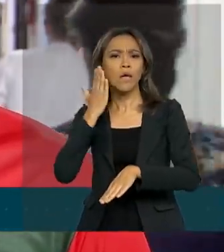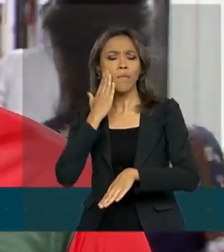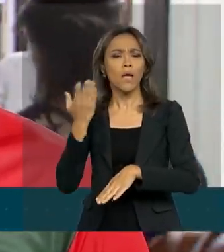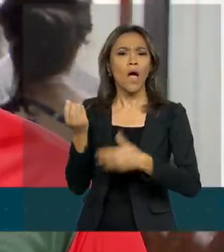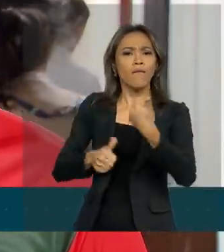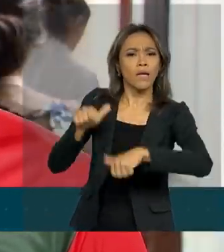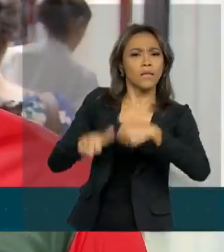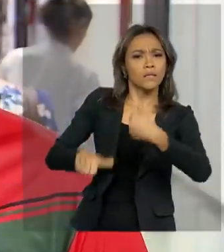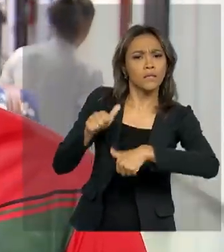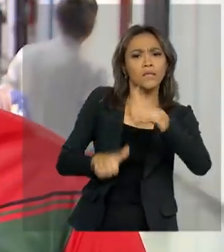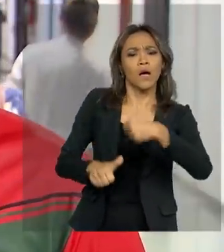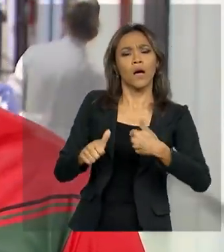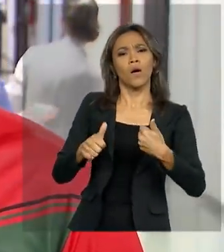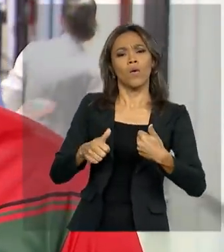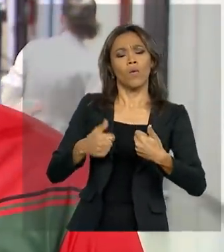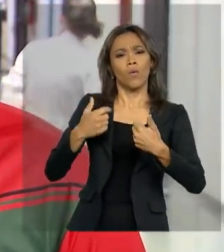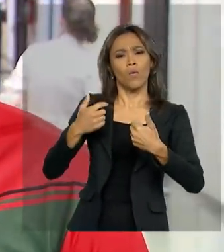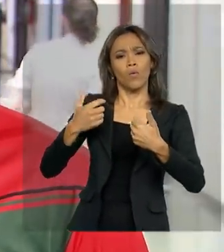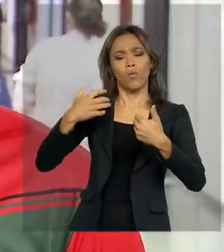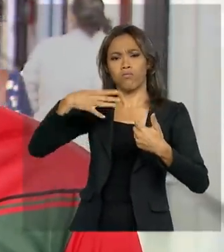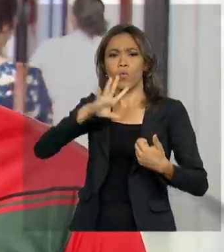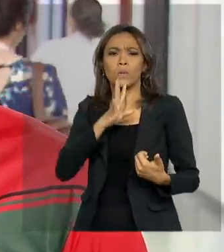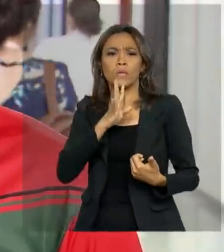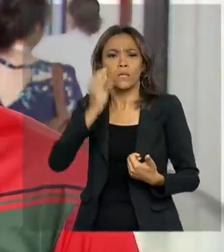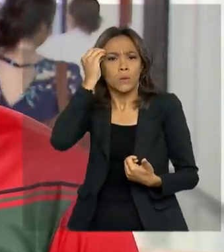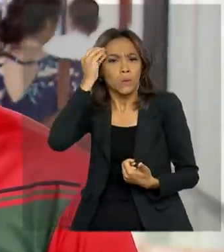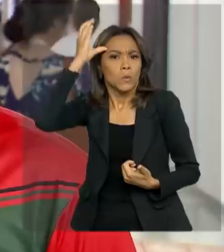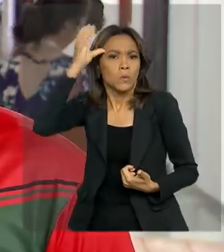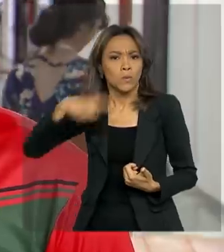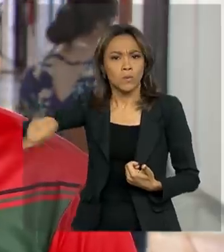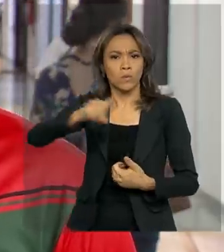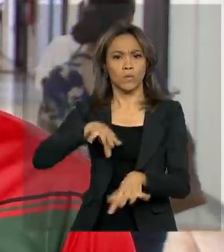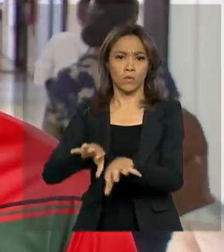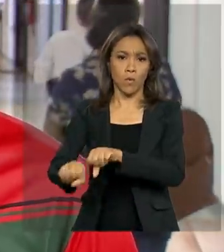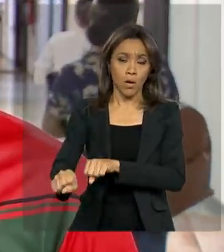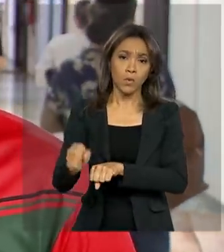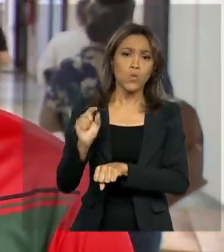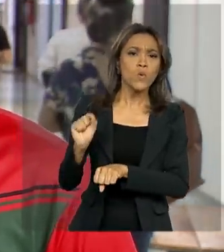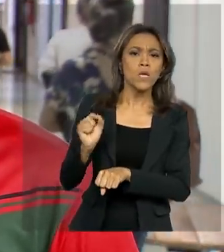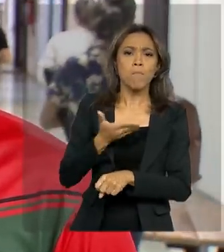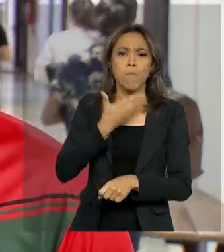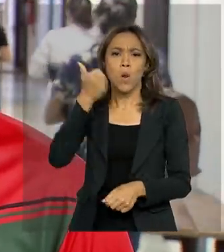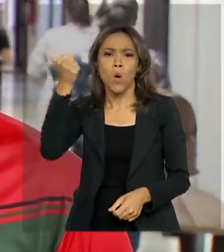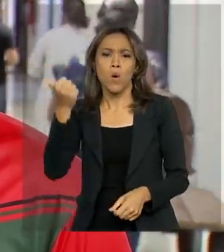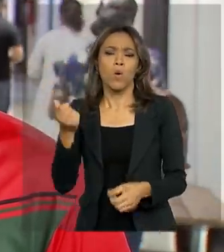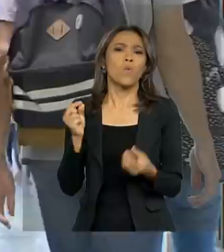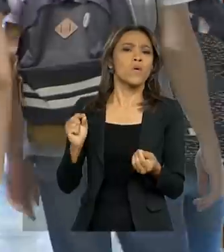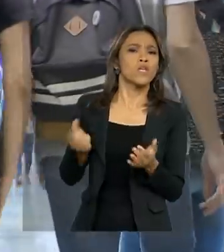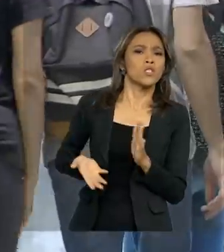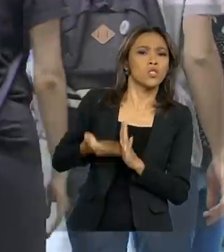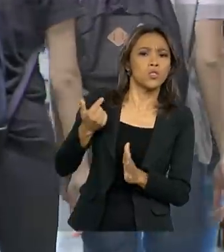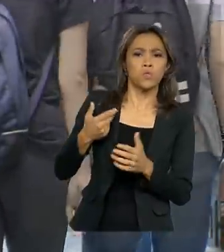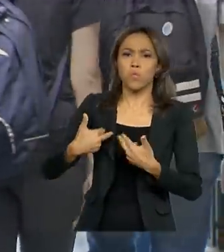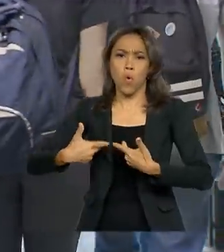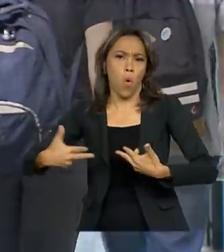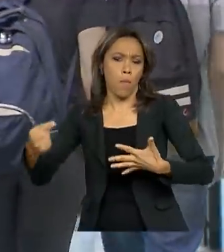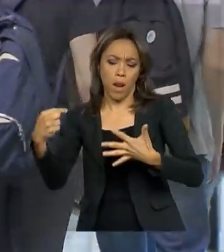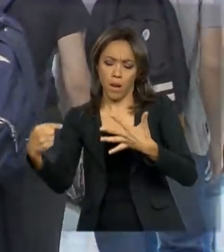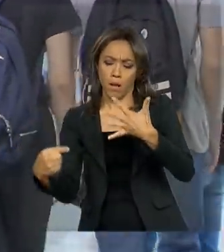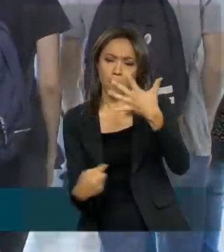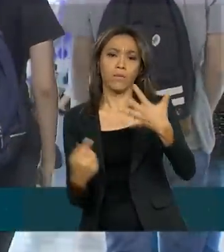alunos formandos, eles veem o que pode ser melhorado, o que está ok. Mais de